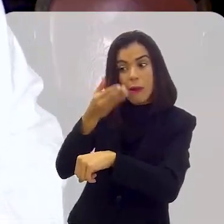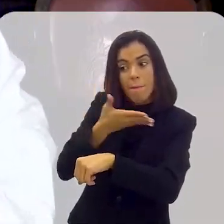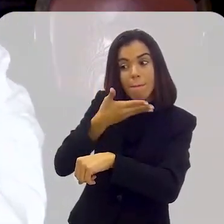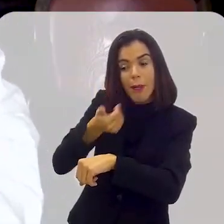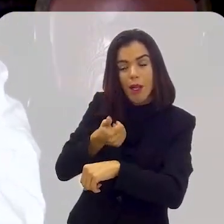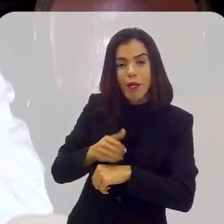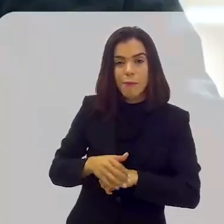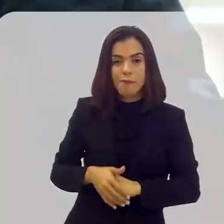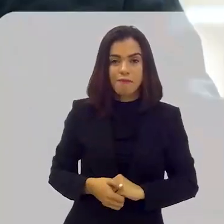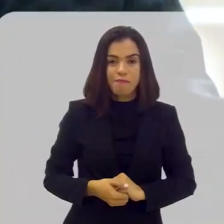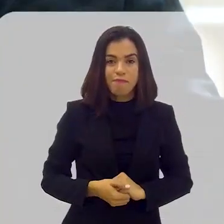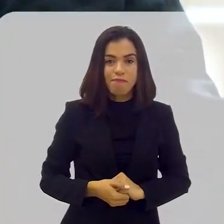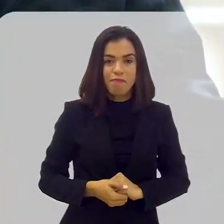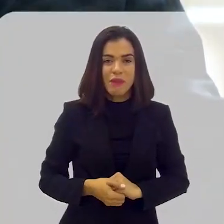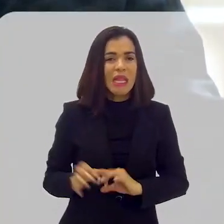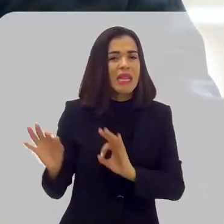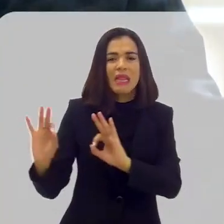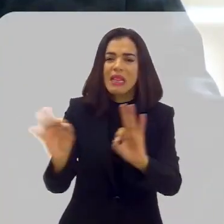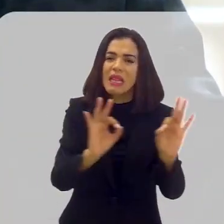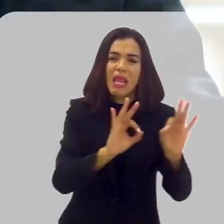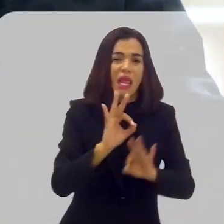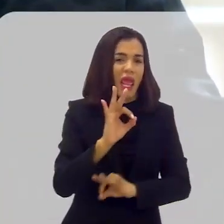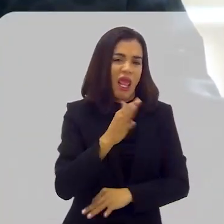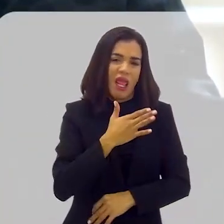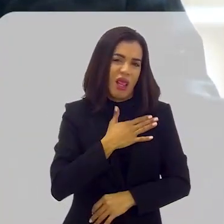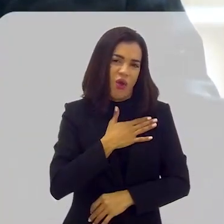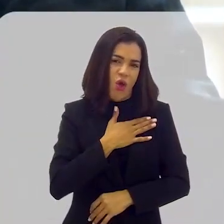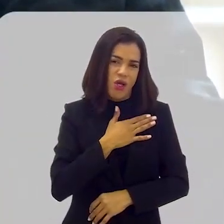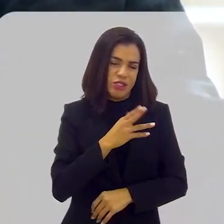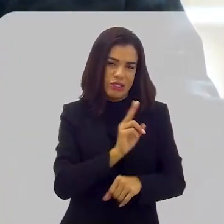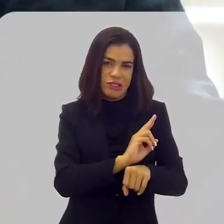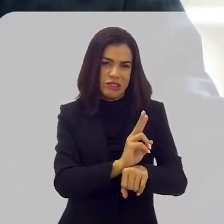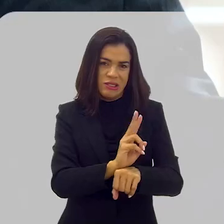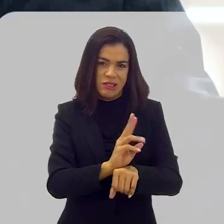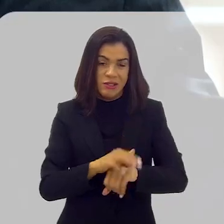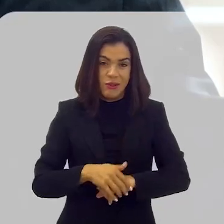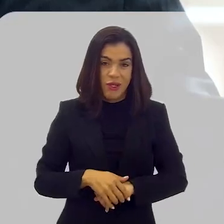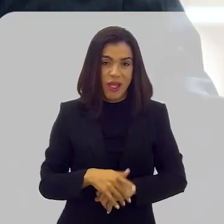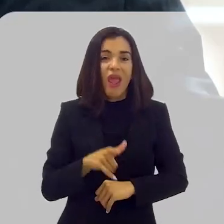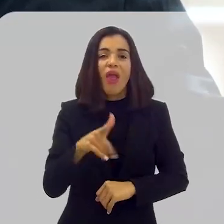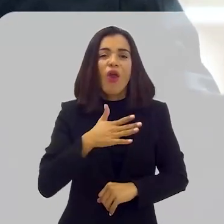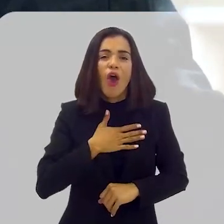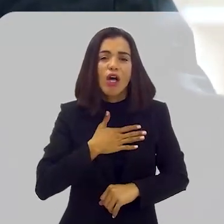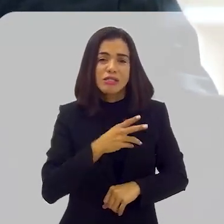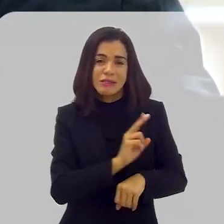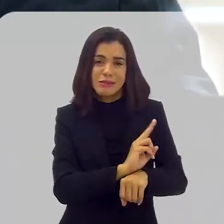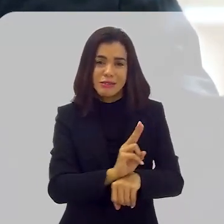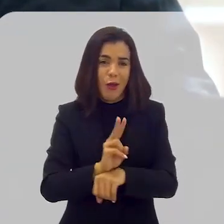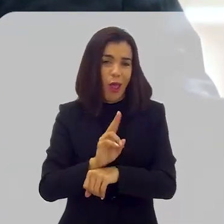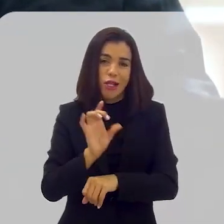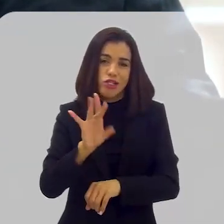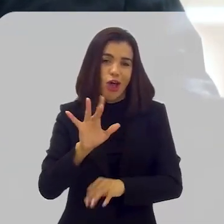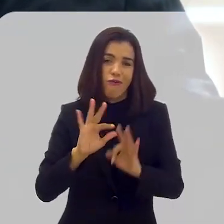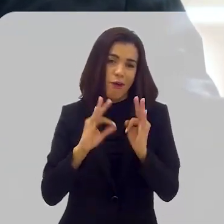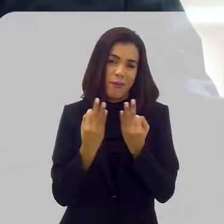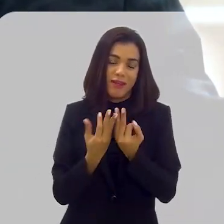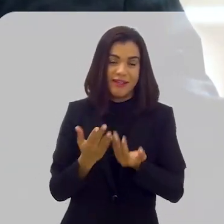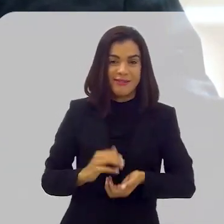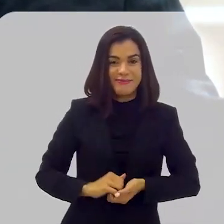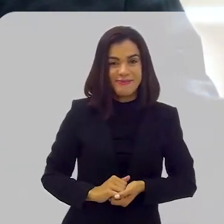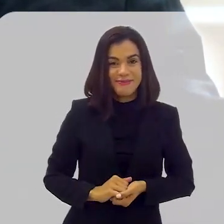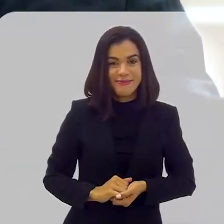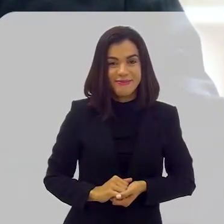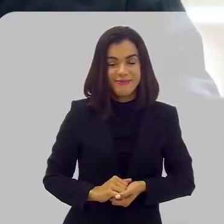vamos melhorar. Olha, ninguém gosta de segurança, o único que eu sempre falo, quem gosta de segurança é Deus e a sua